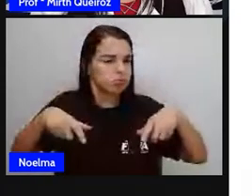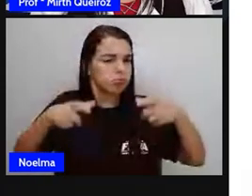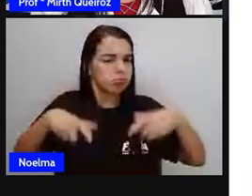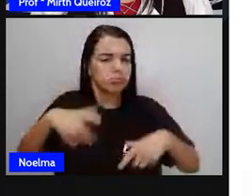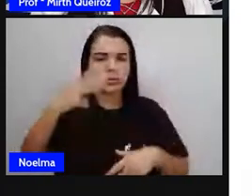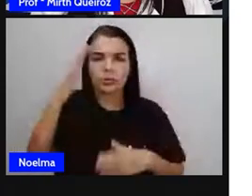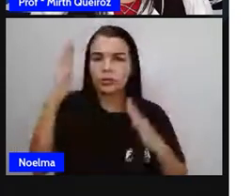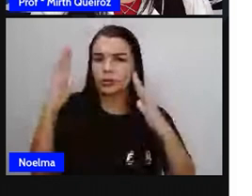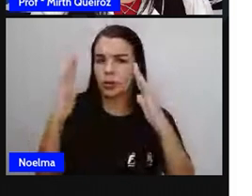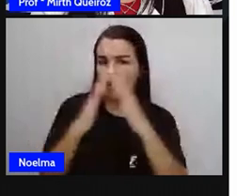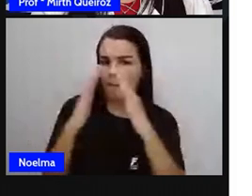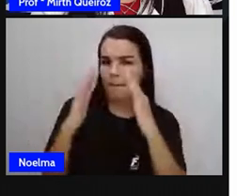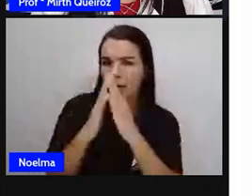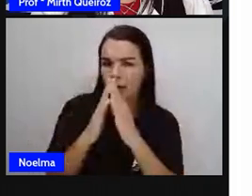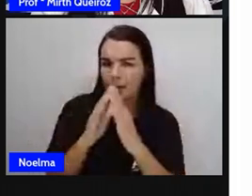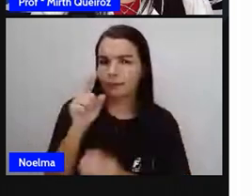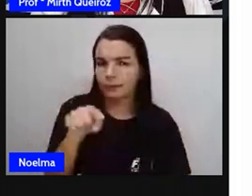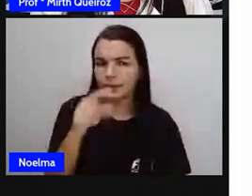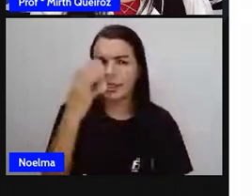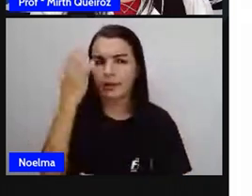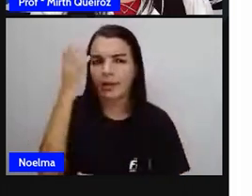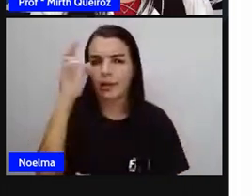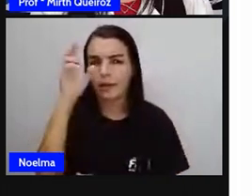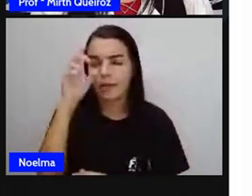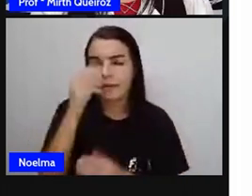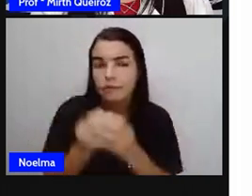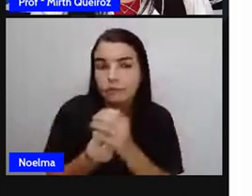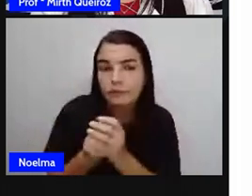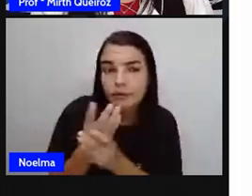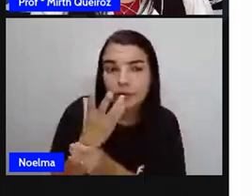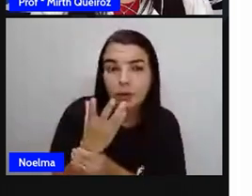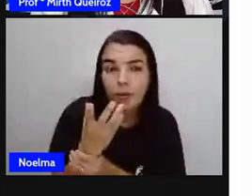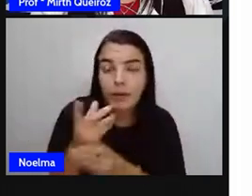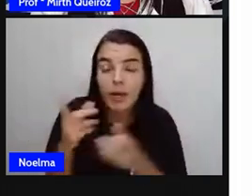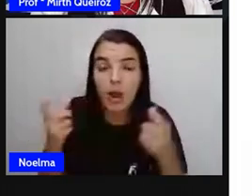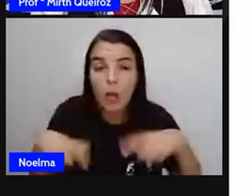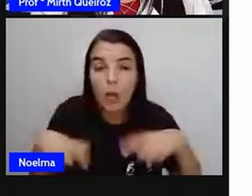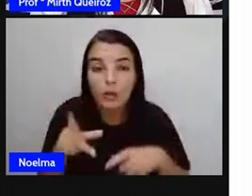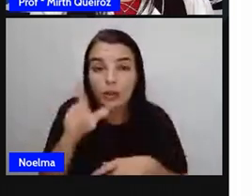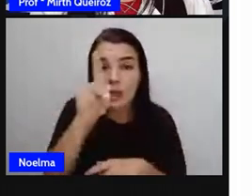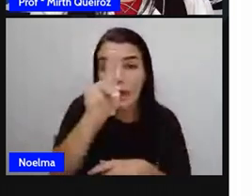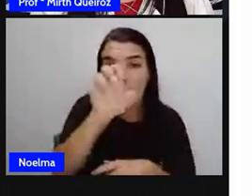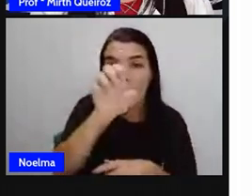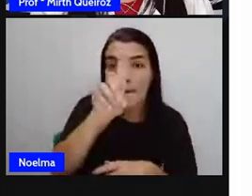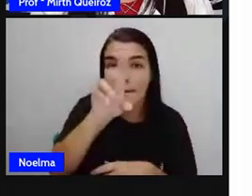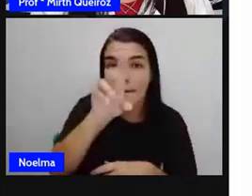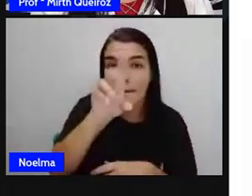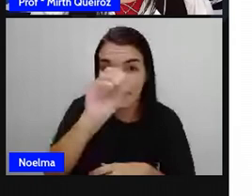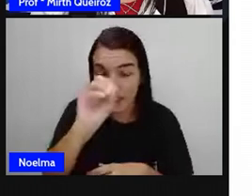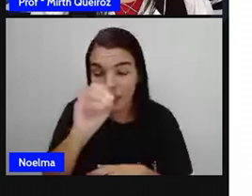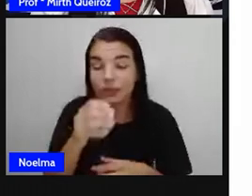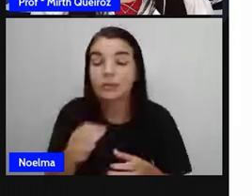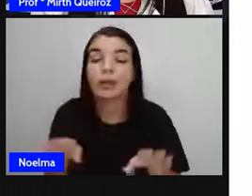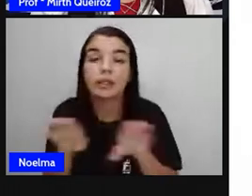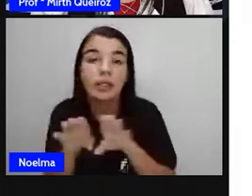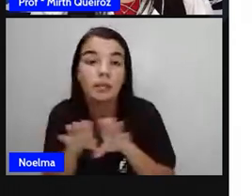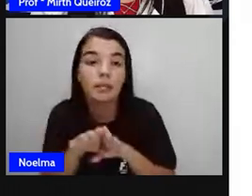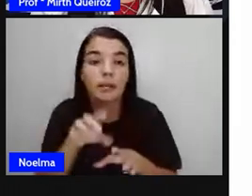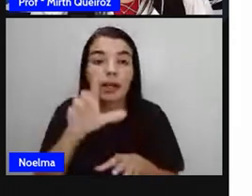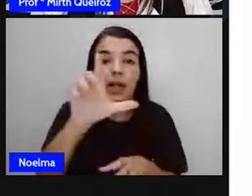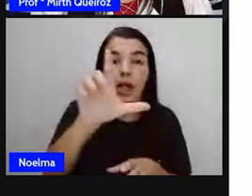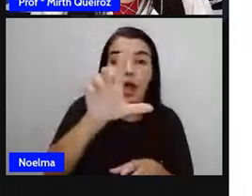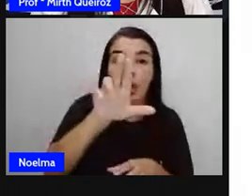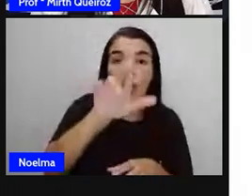Descubra onde Luísa e Pedro moram, seguindo as orientações dadas. A casa de Luísa fica no